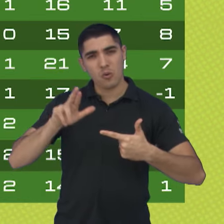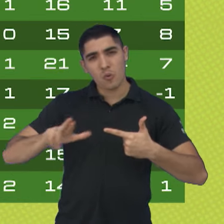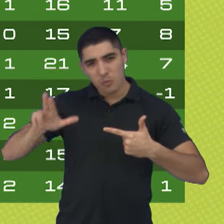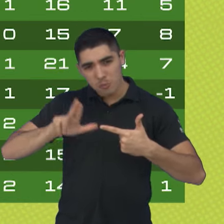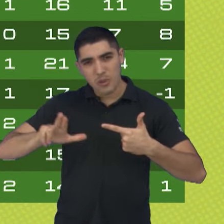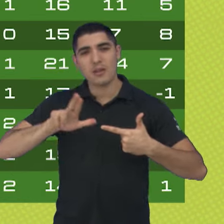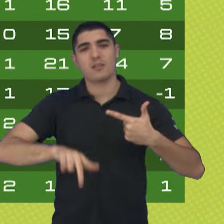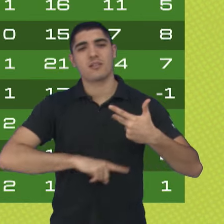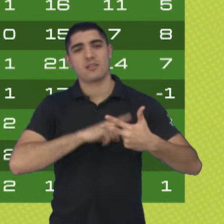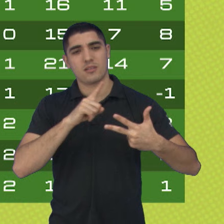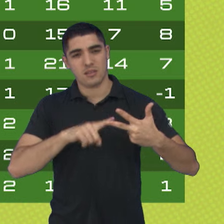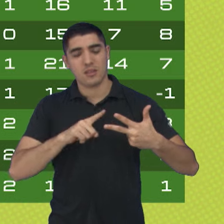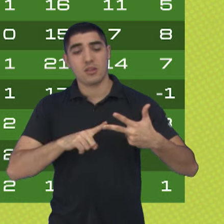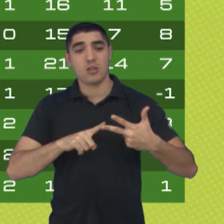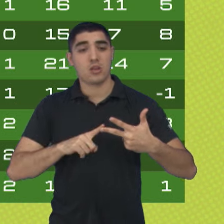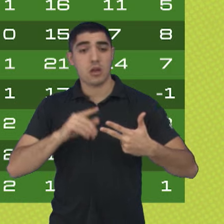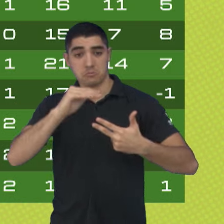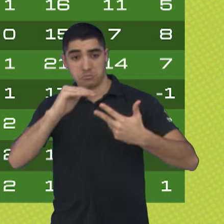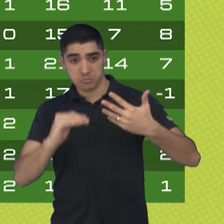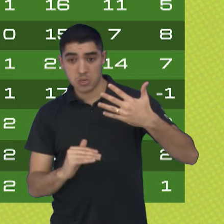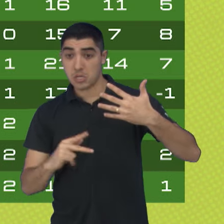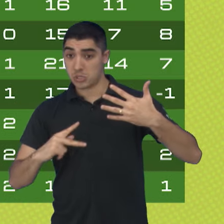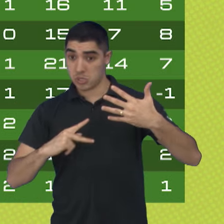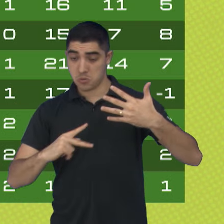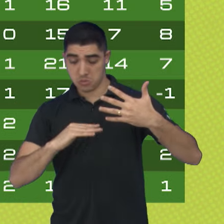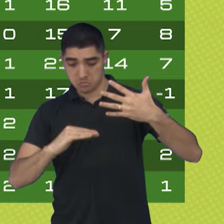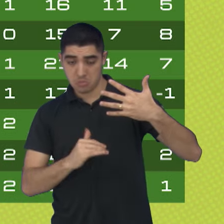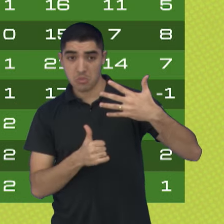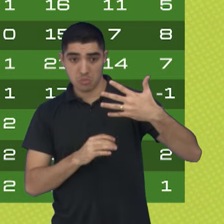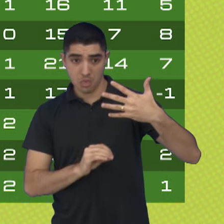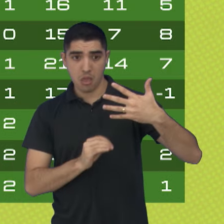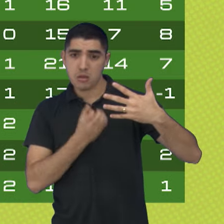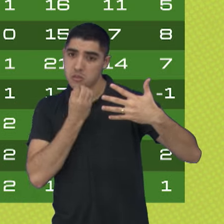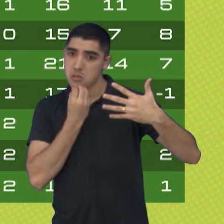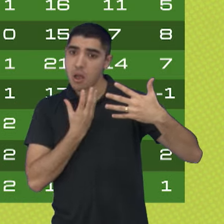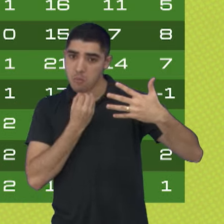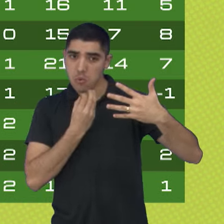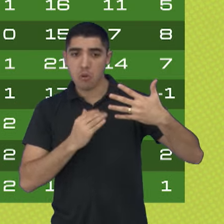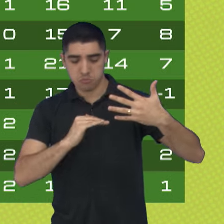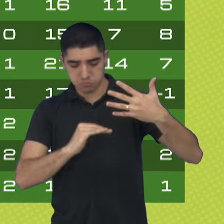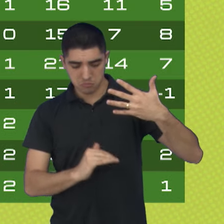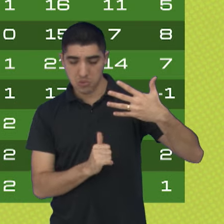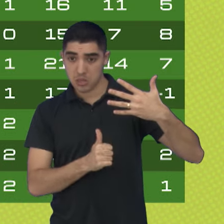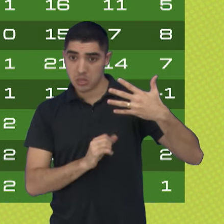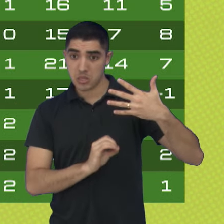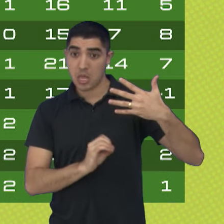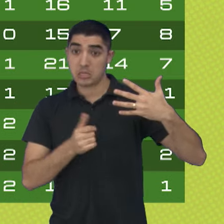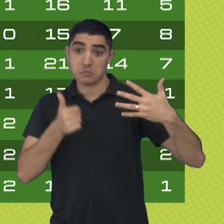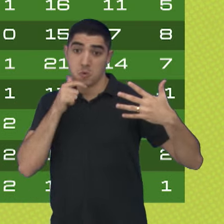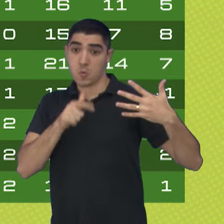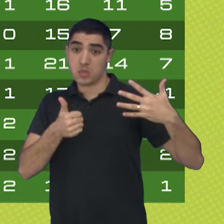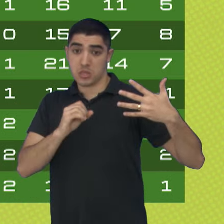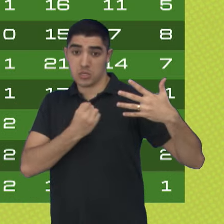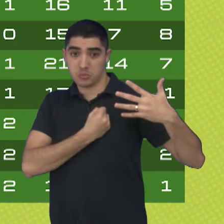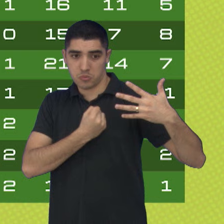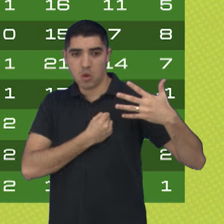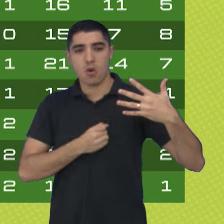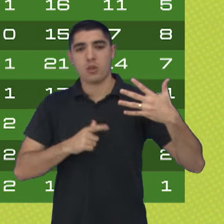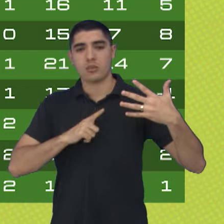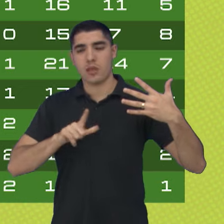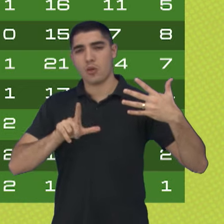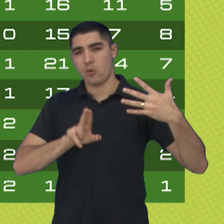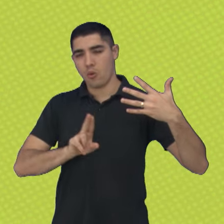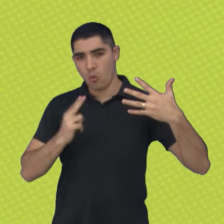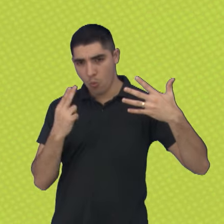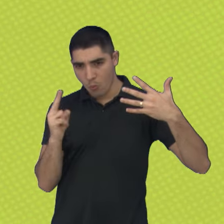razoável até aqui, razoável para boa, né? Décima colocação com 10 pontos ganhos, o Moarama, Foz Cataratas.